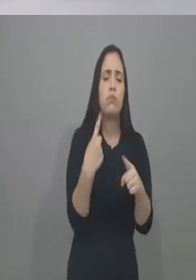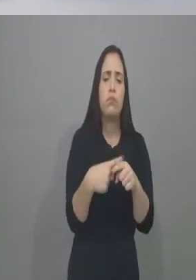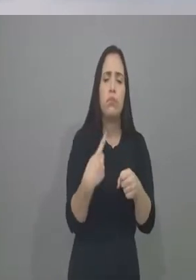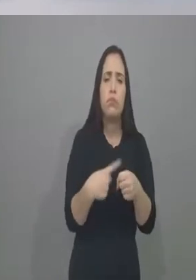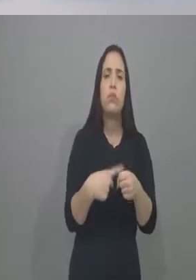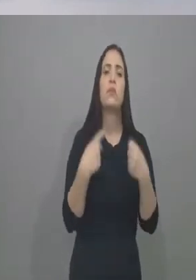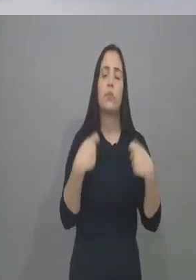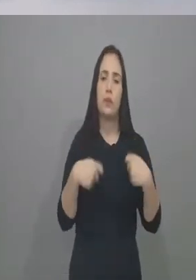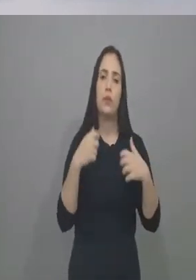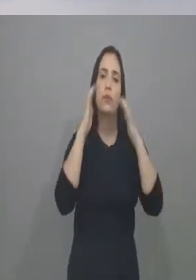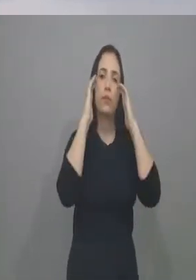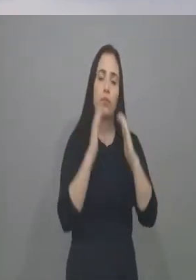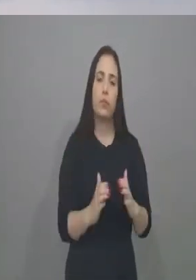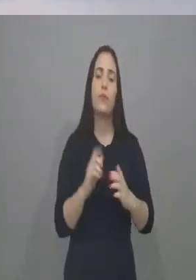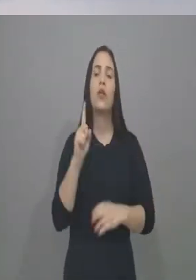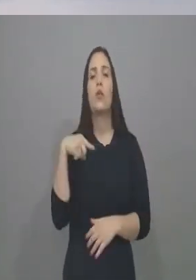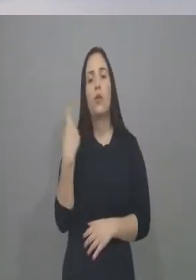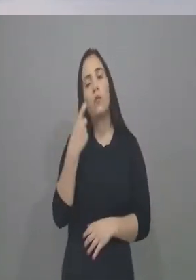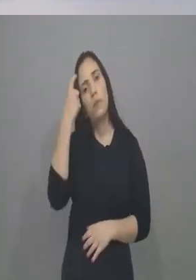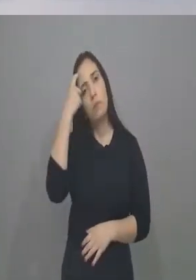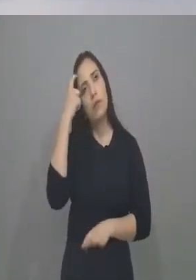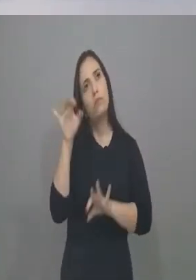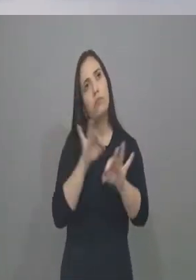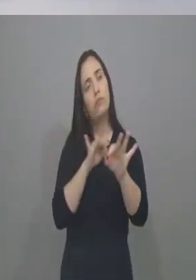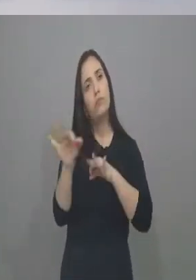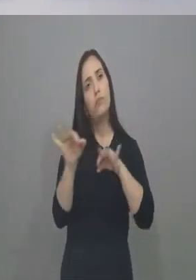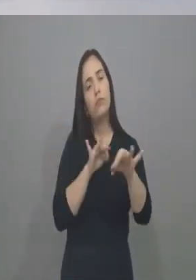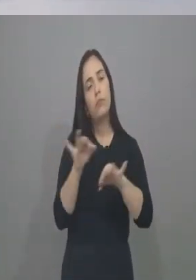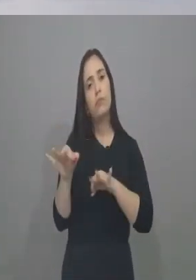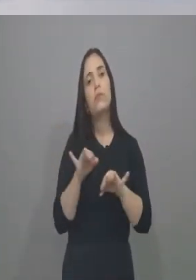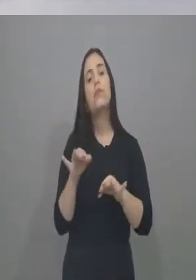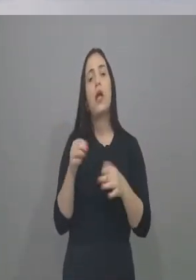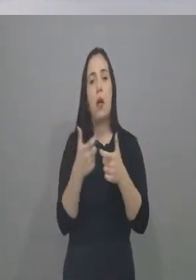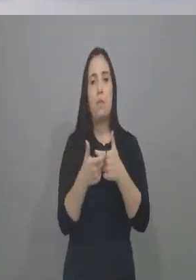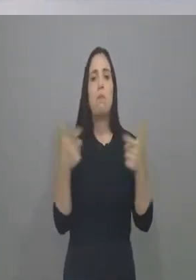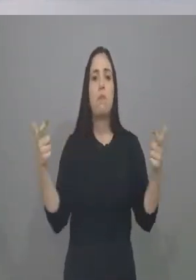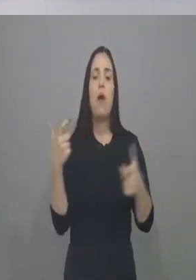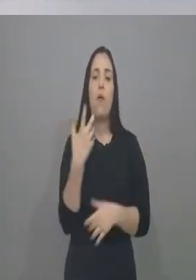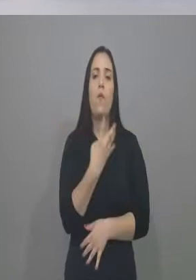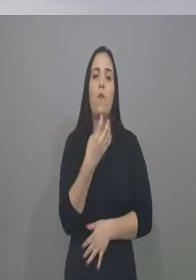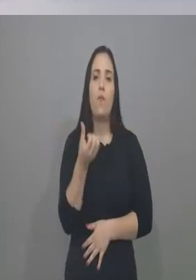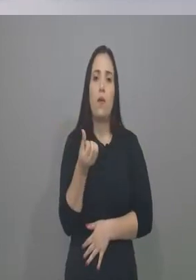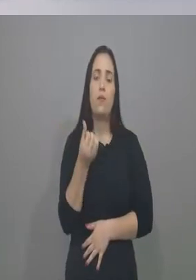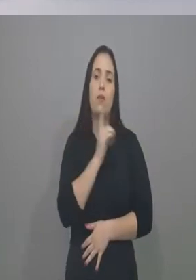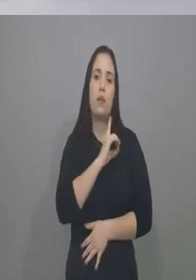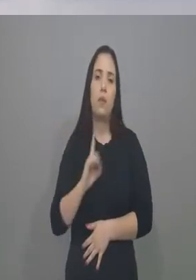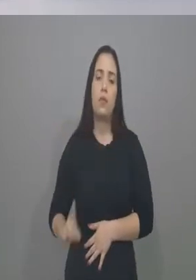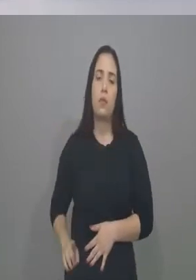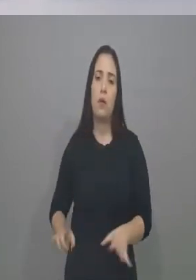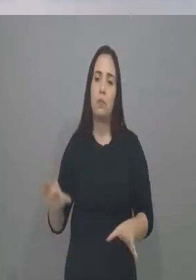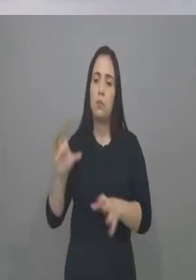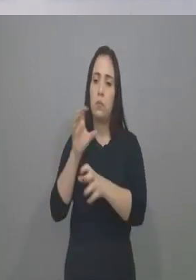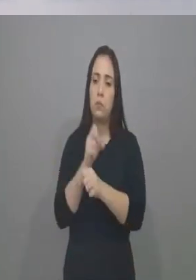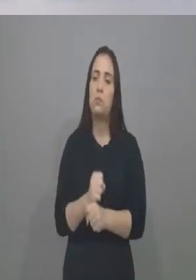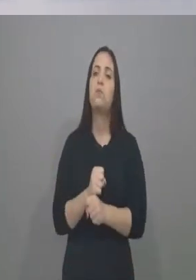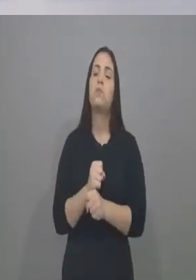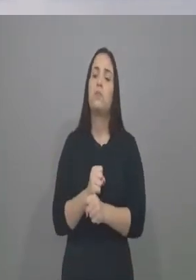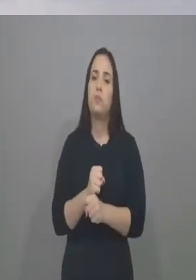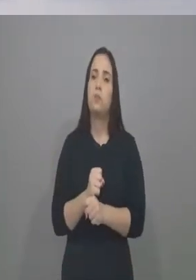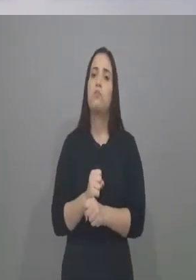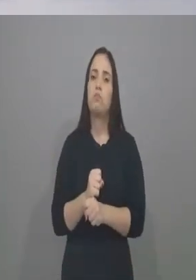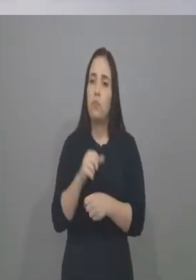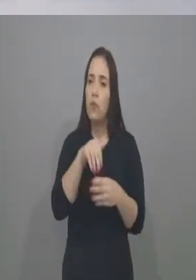a ficar descobertos. Então, a gente pensou bem nisso aí e a maioria dos 46 deputados, e aí eu quero ressaltar isso aí,